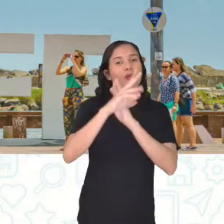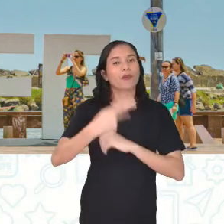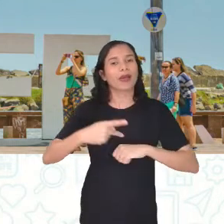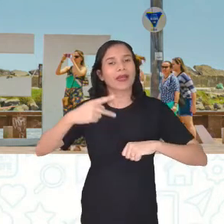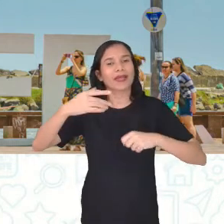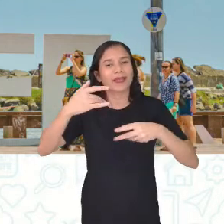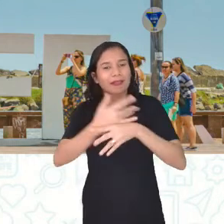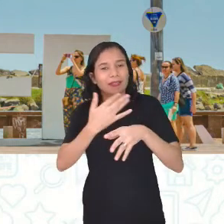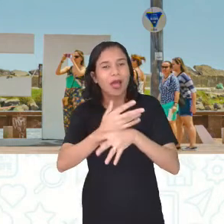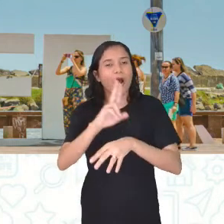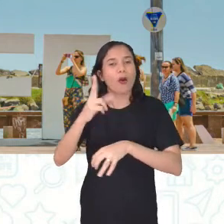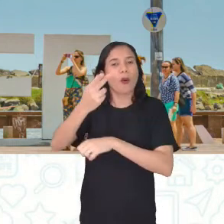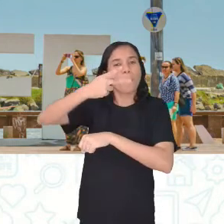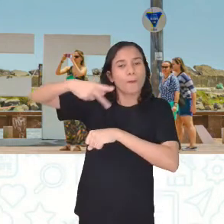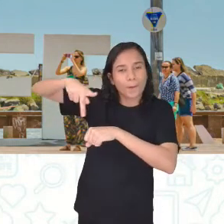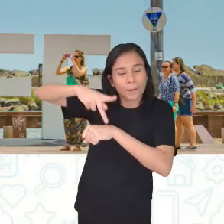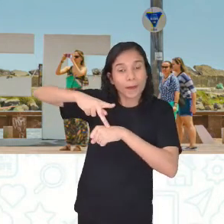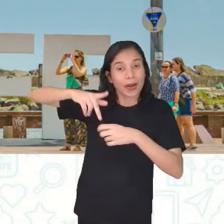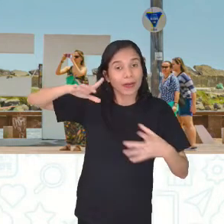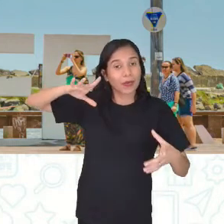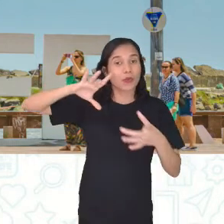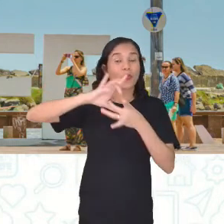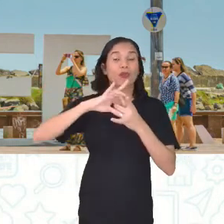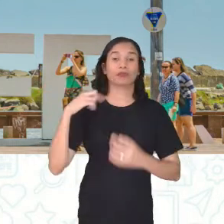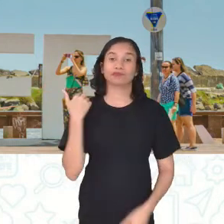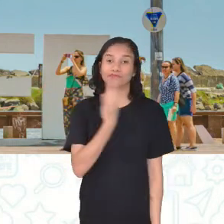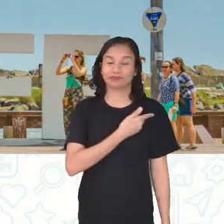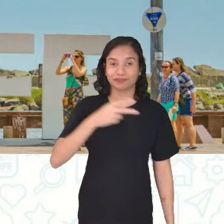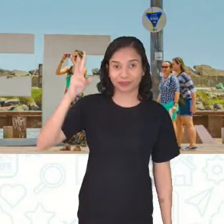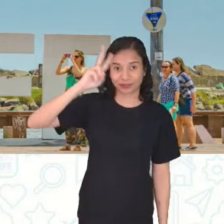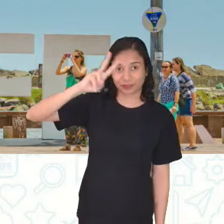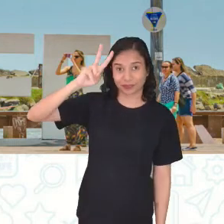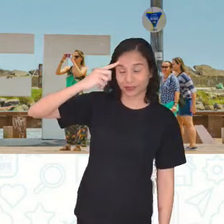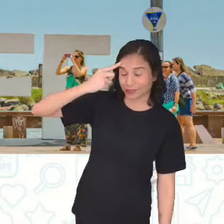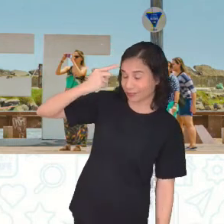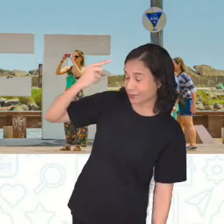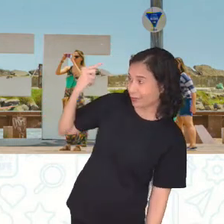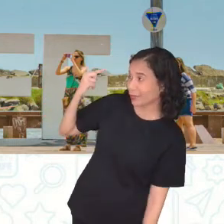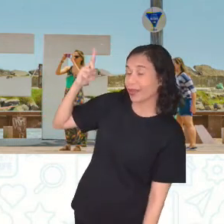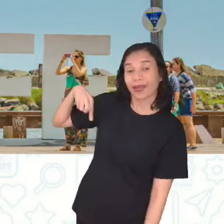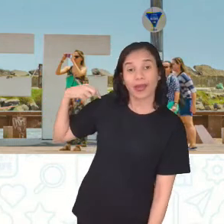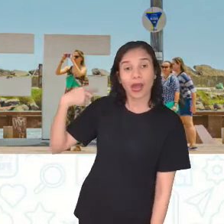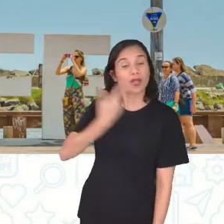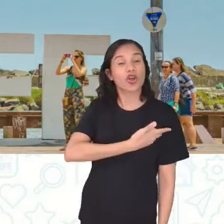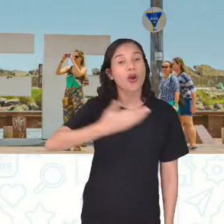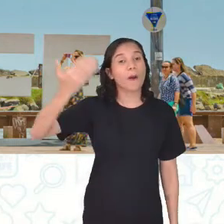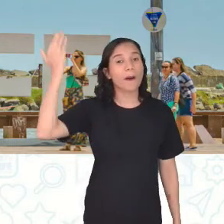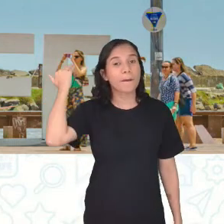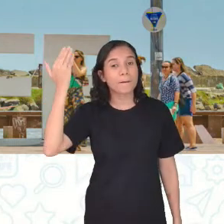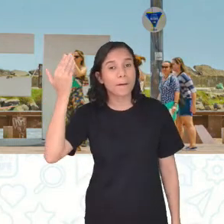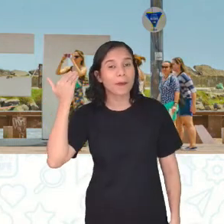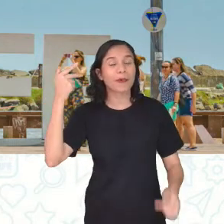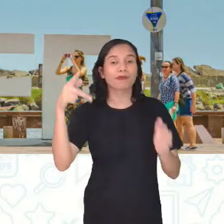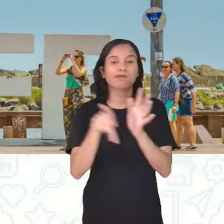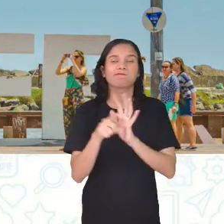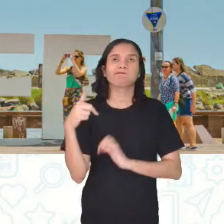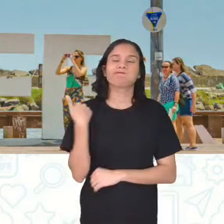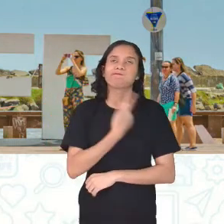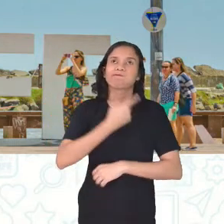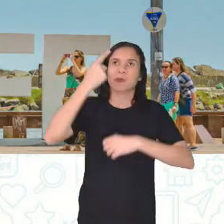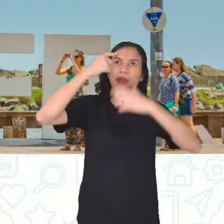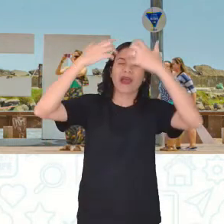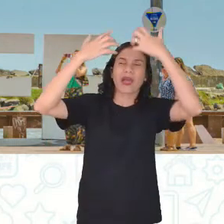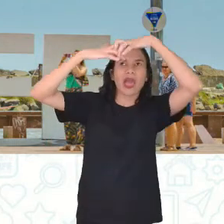país. Que estão relacionados às nossas histórias. Ao nosso passado. E provocar reflexões